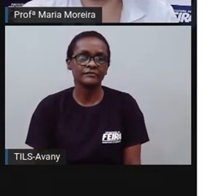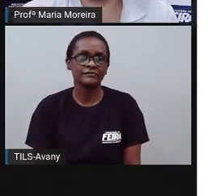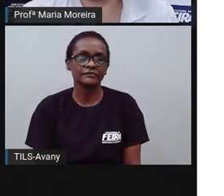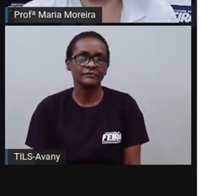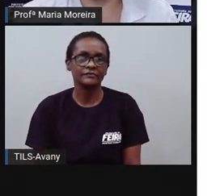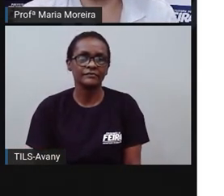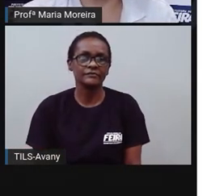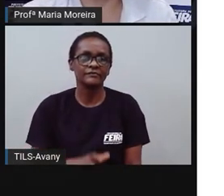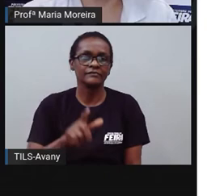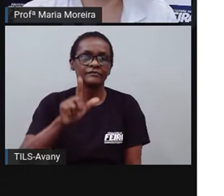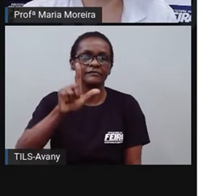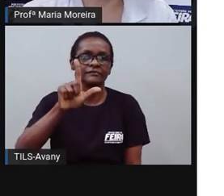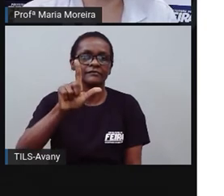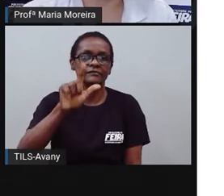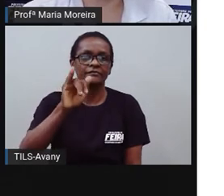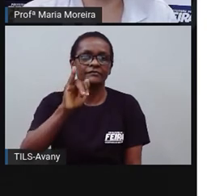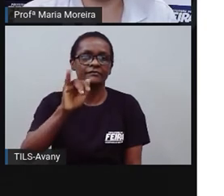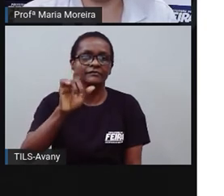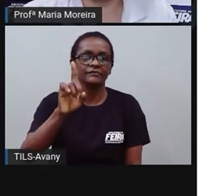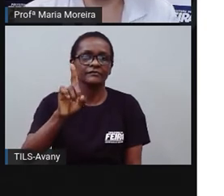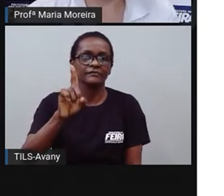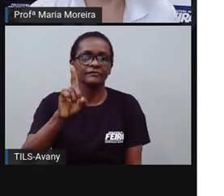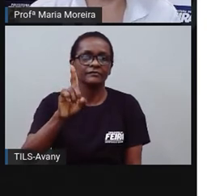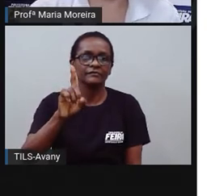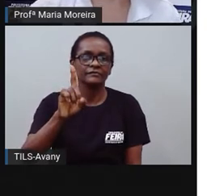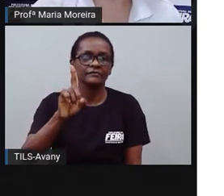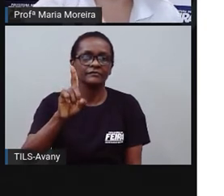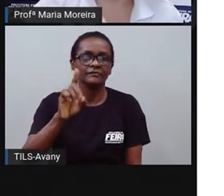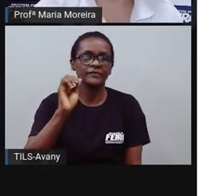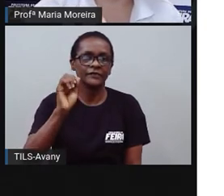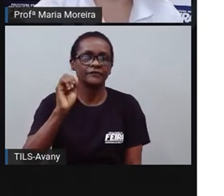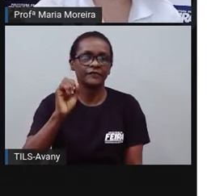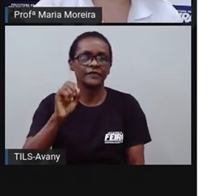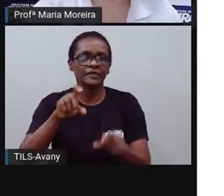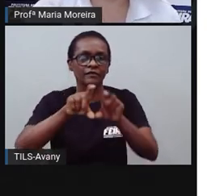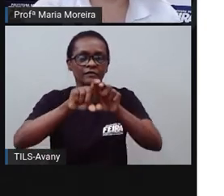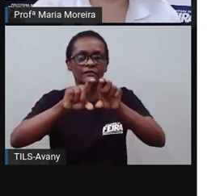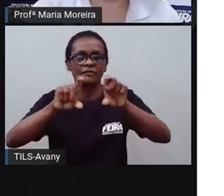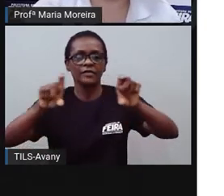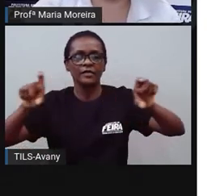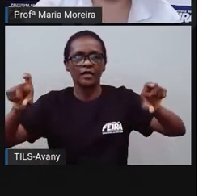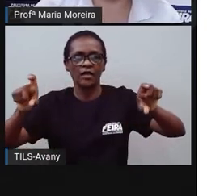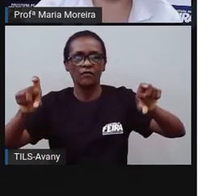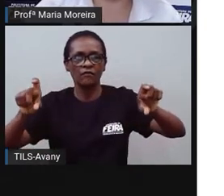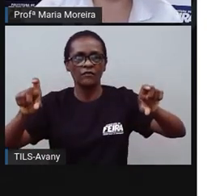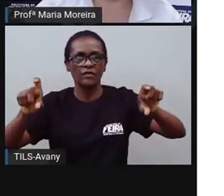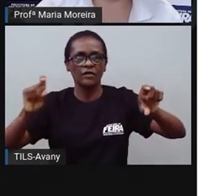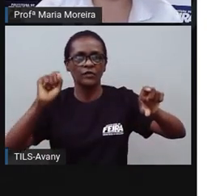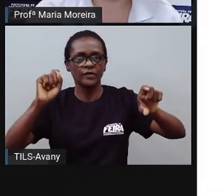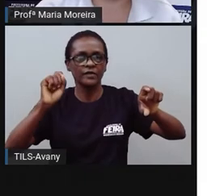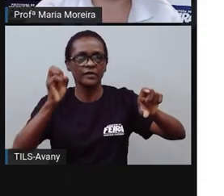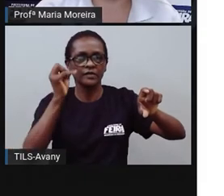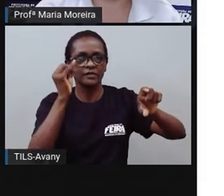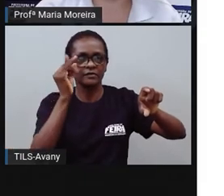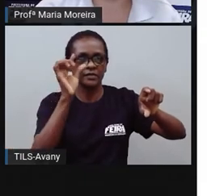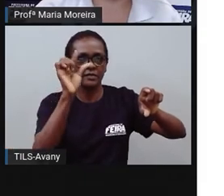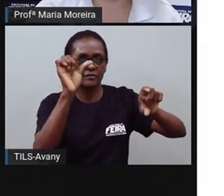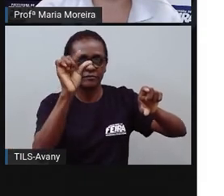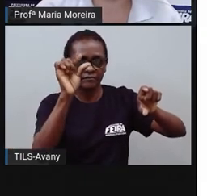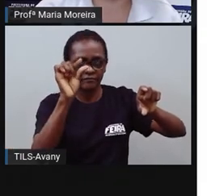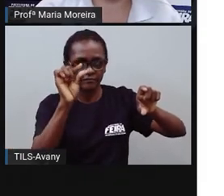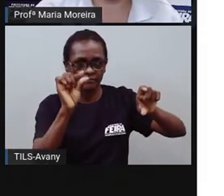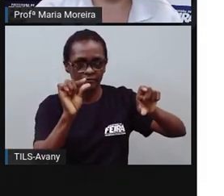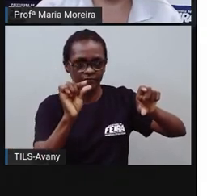slide, né, o parágrafo de introdução que apresenta a síntese da notícia e contém as informações